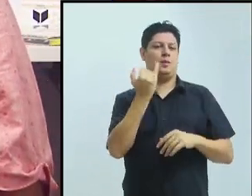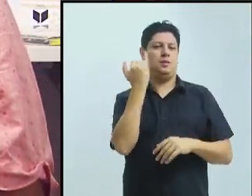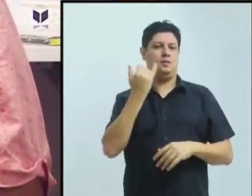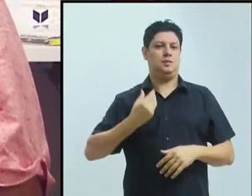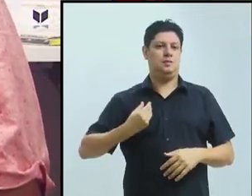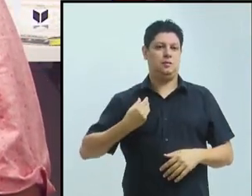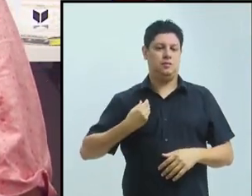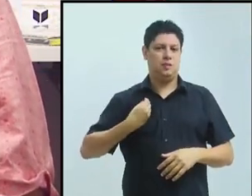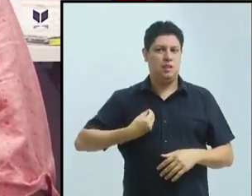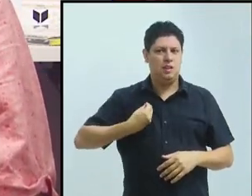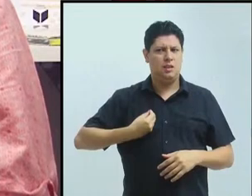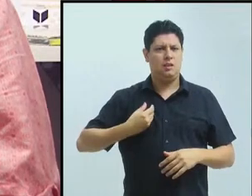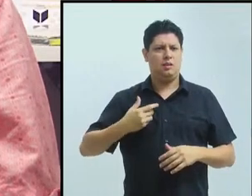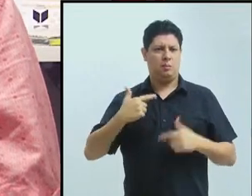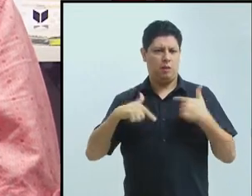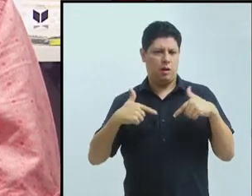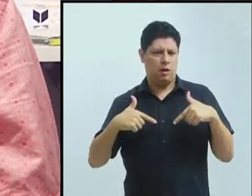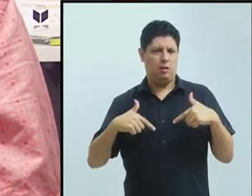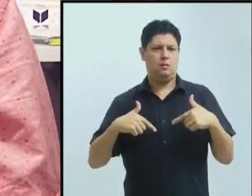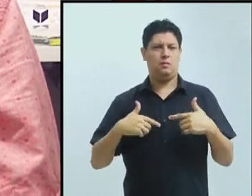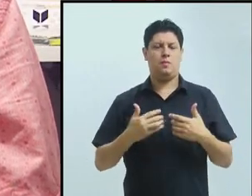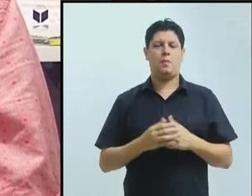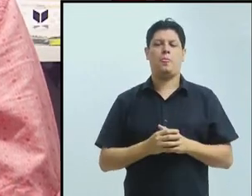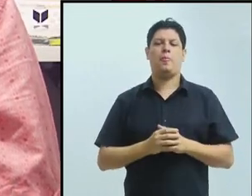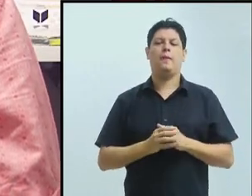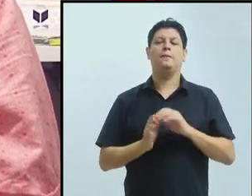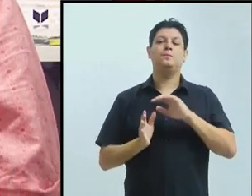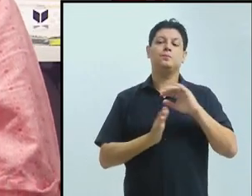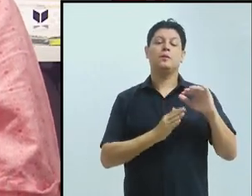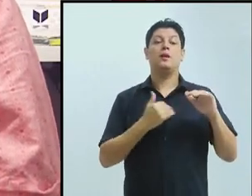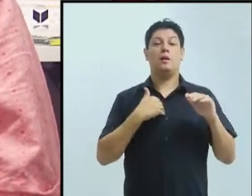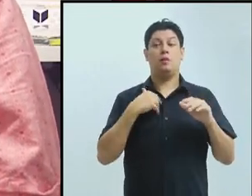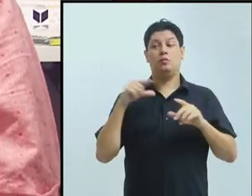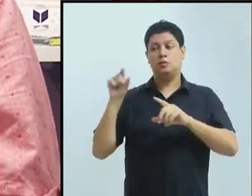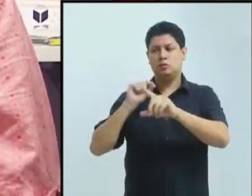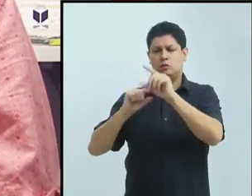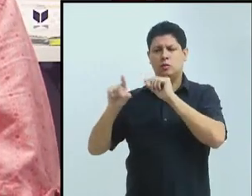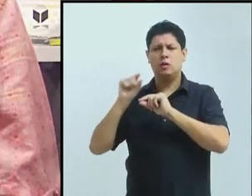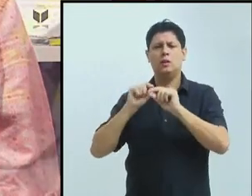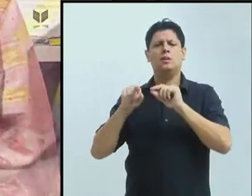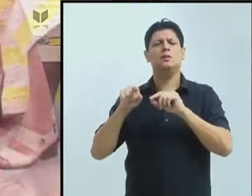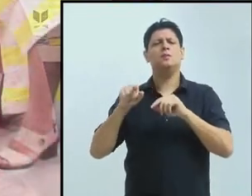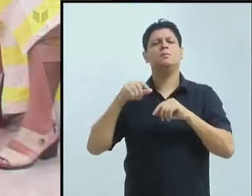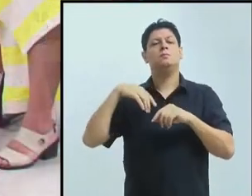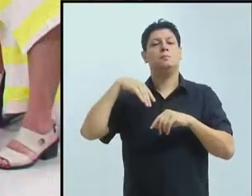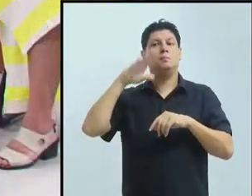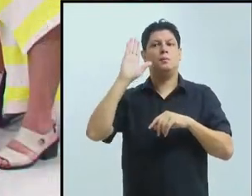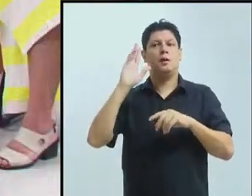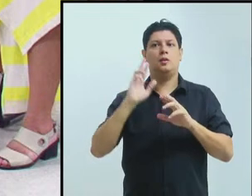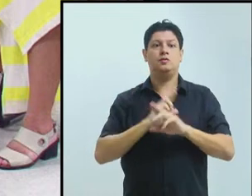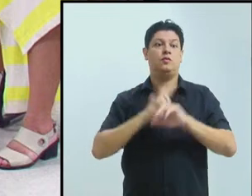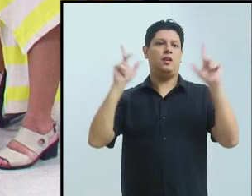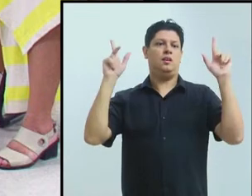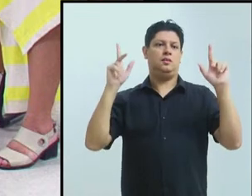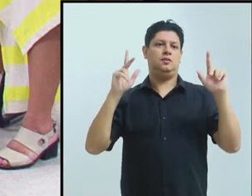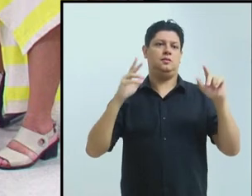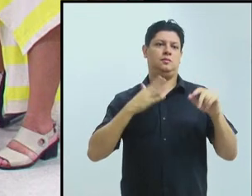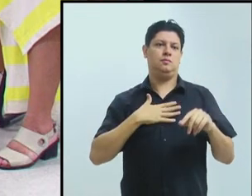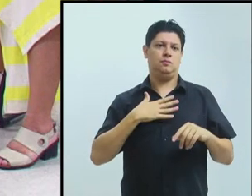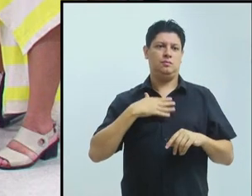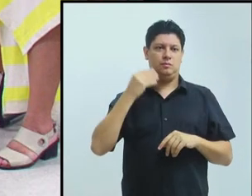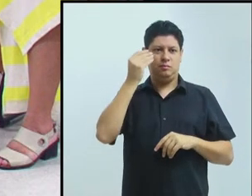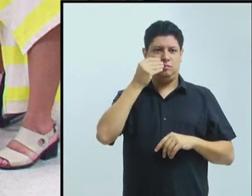que são situações que saem um pouco da curva e fazem pensar como é que a gente pode avaliar resultados de internacionalização nesse caso.